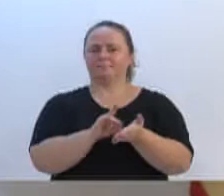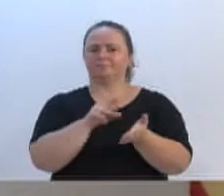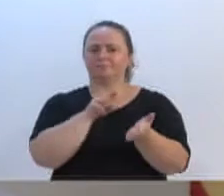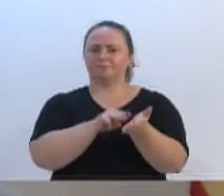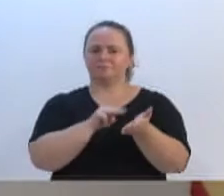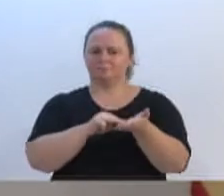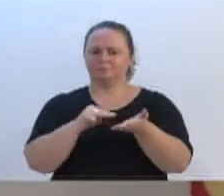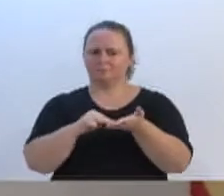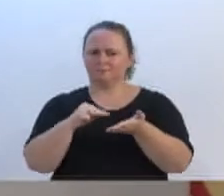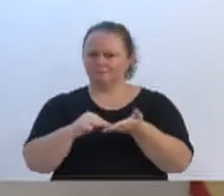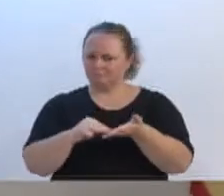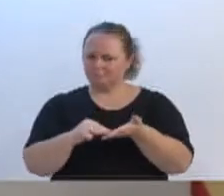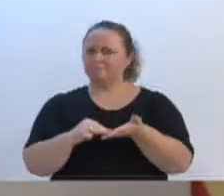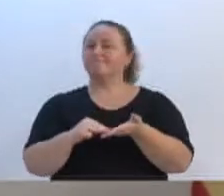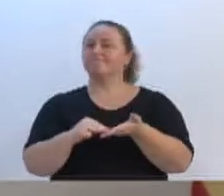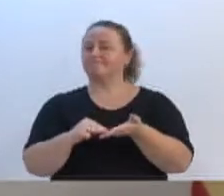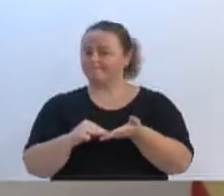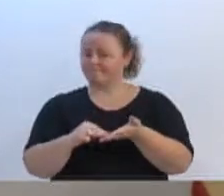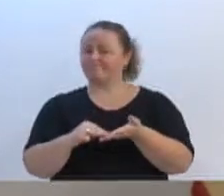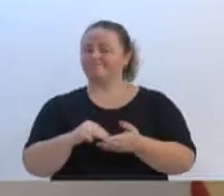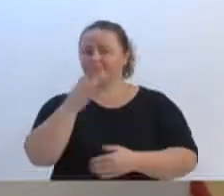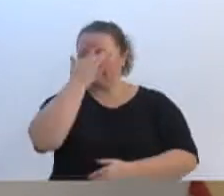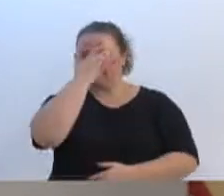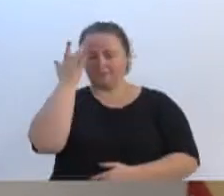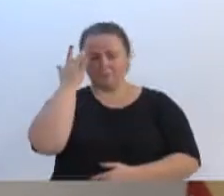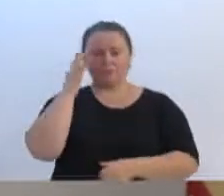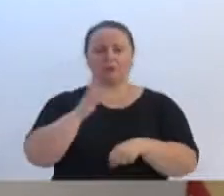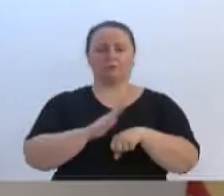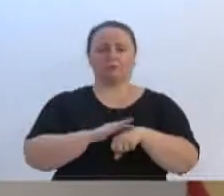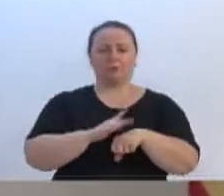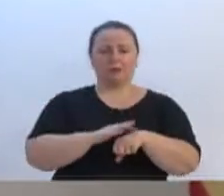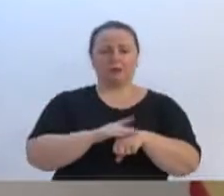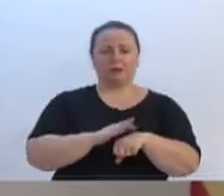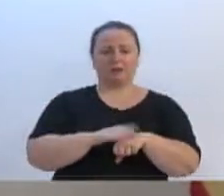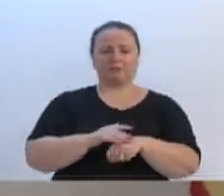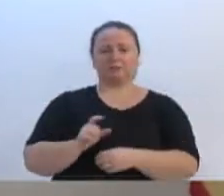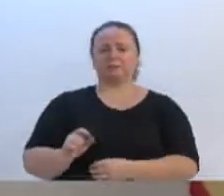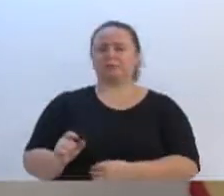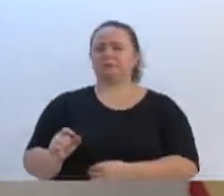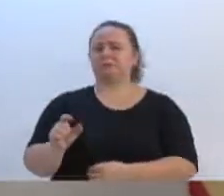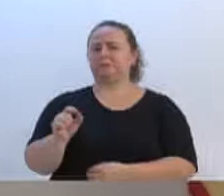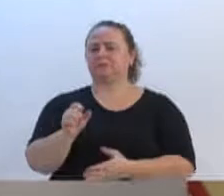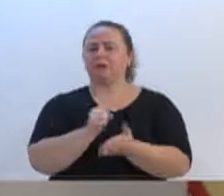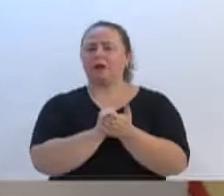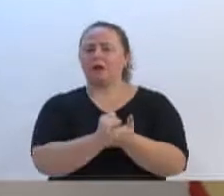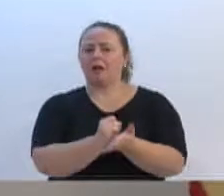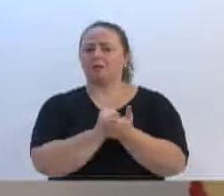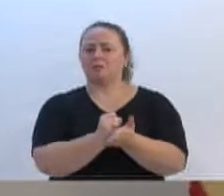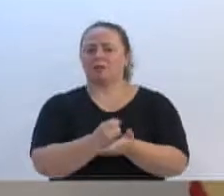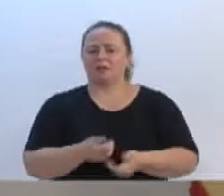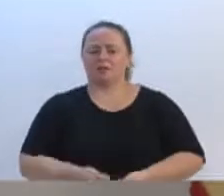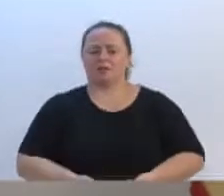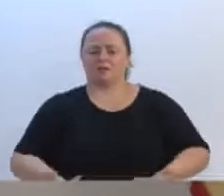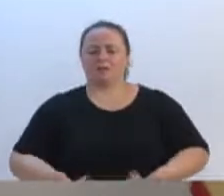significa muito para as pessoas que estão doentes, as pessoas que estão com câncer, ajudar nos seus custos de despesa.